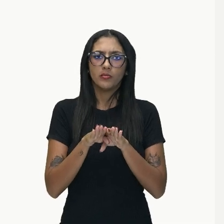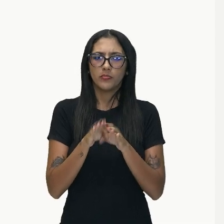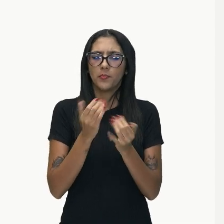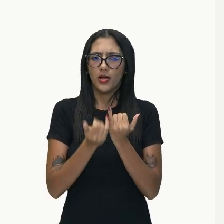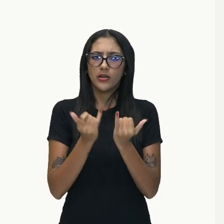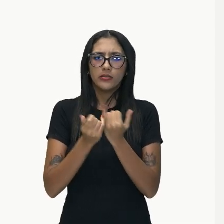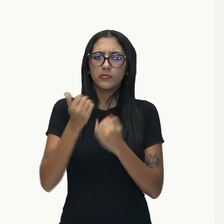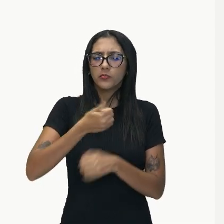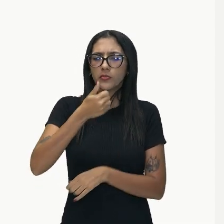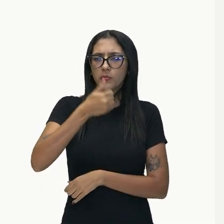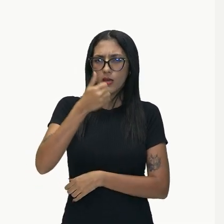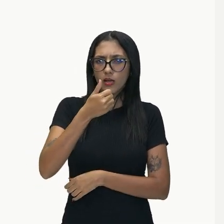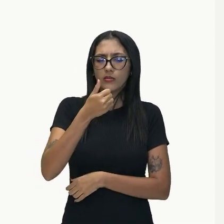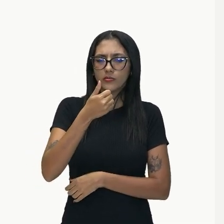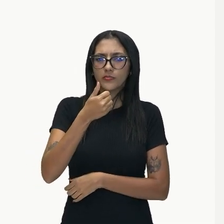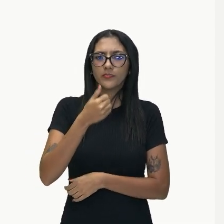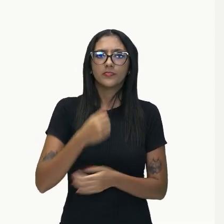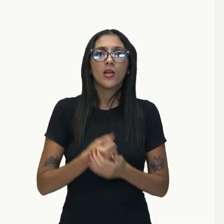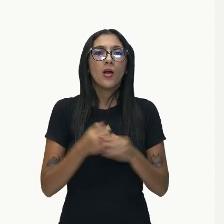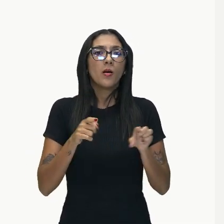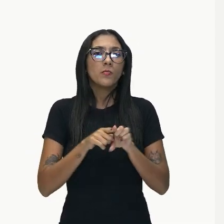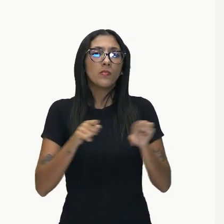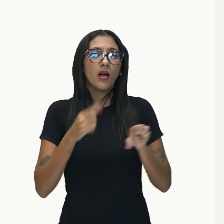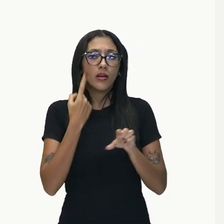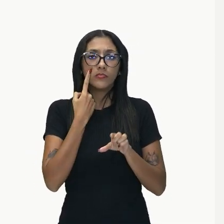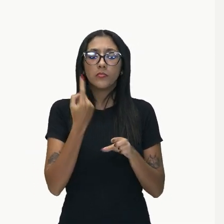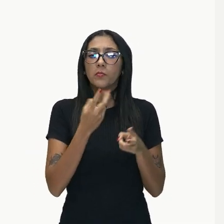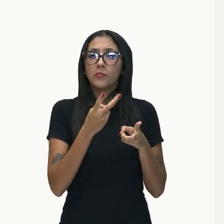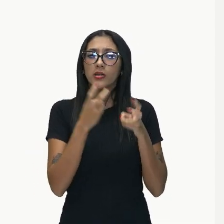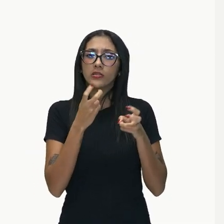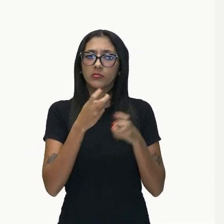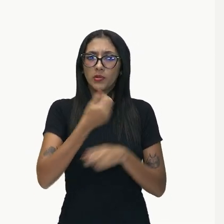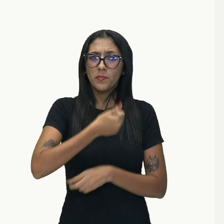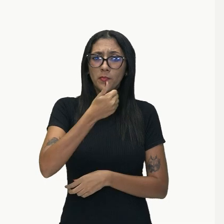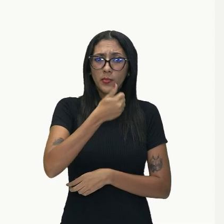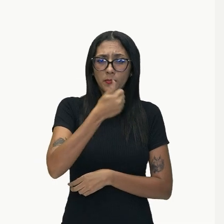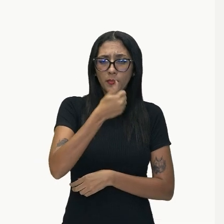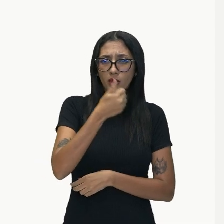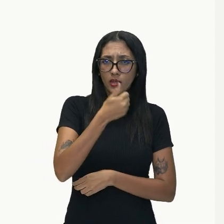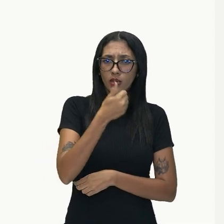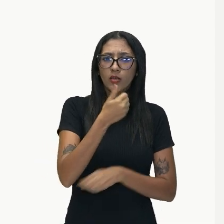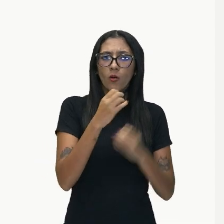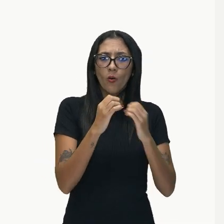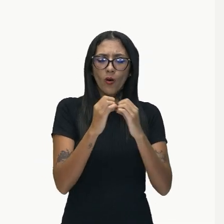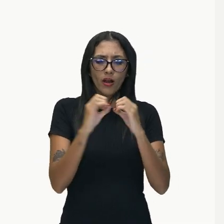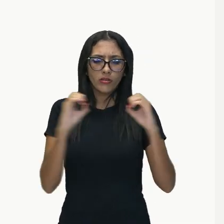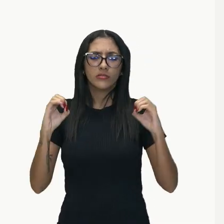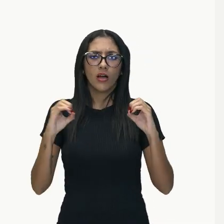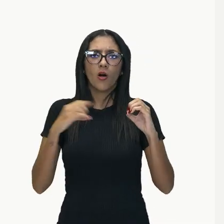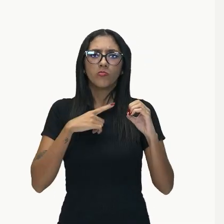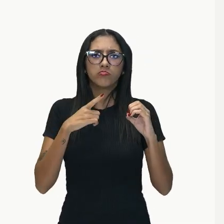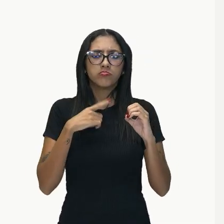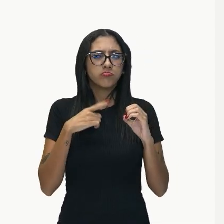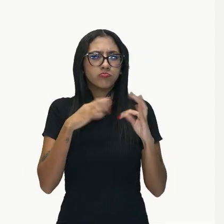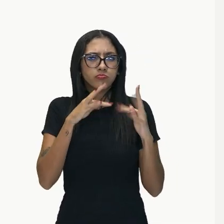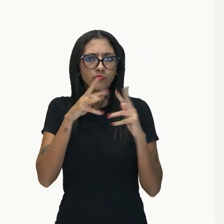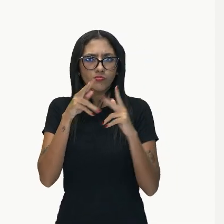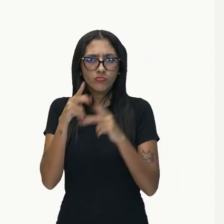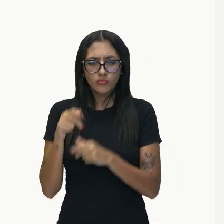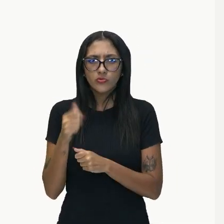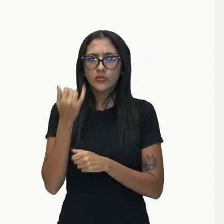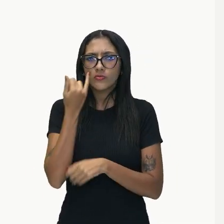exemplo, ok? Só que no primeiro exemplo, uma oração inteira exerce a função de complemento nominal,